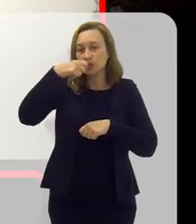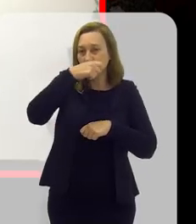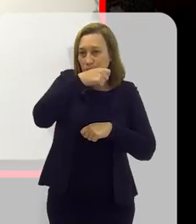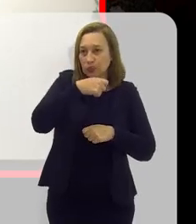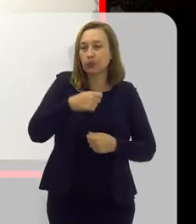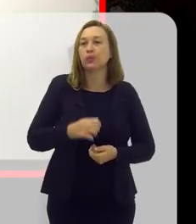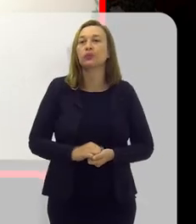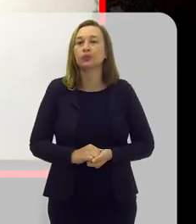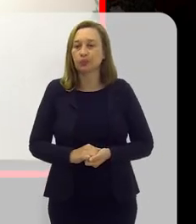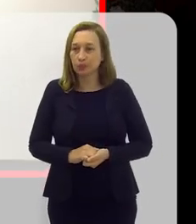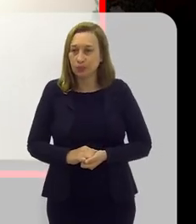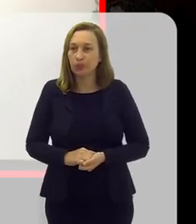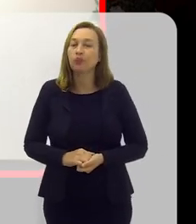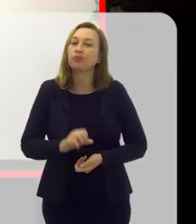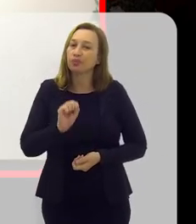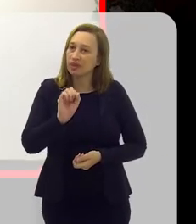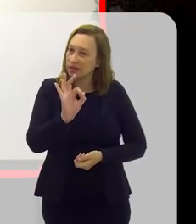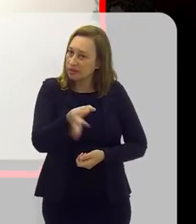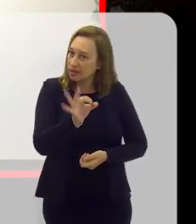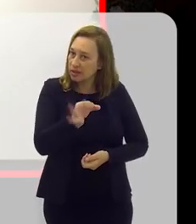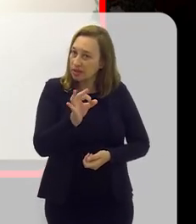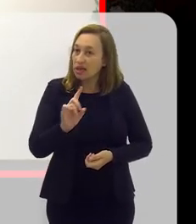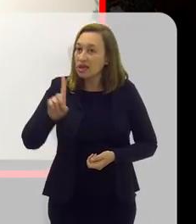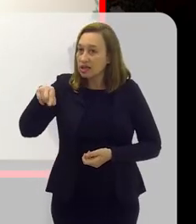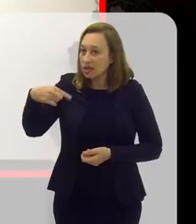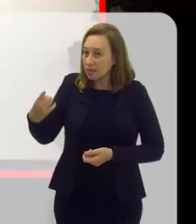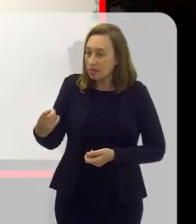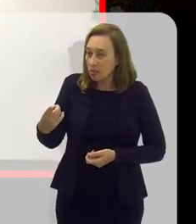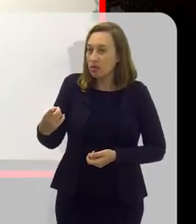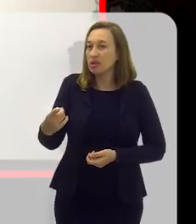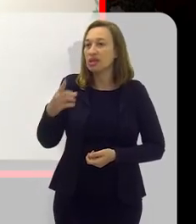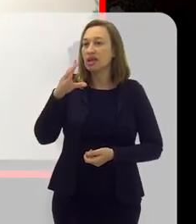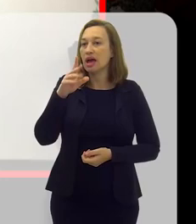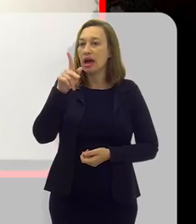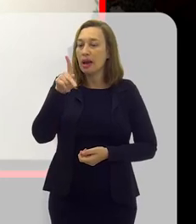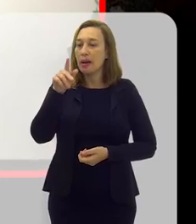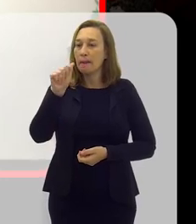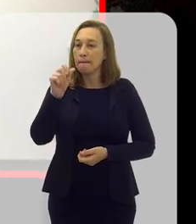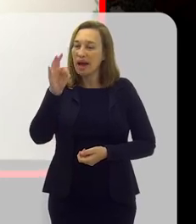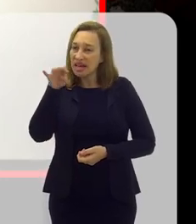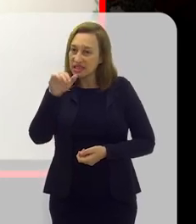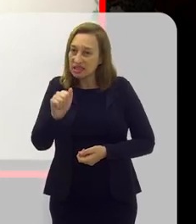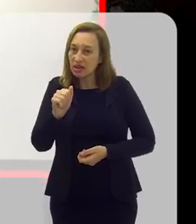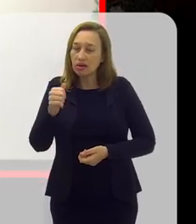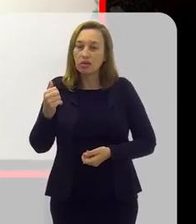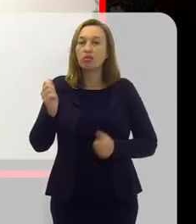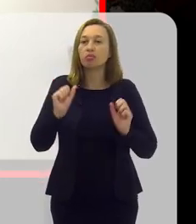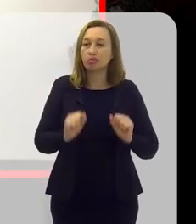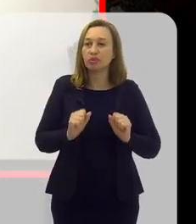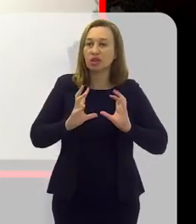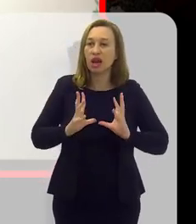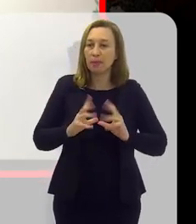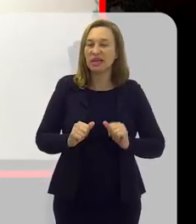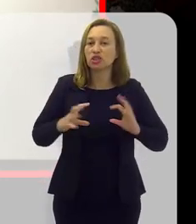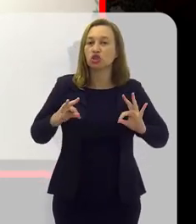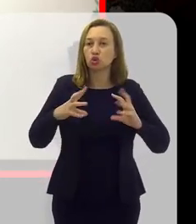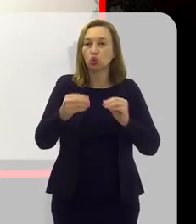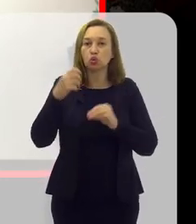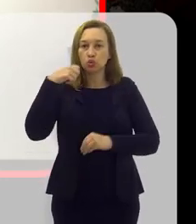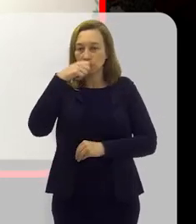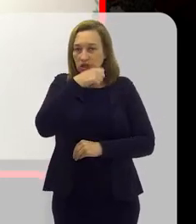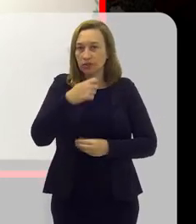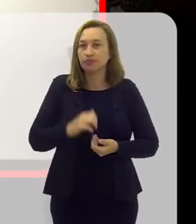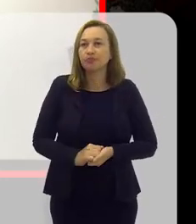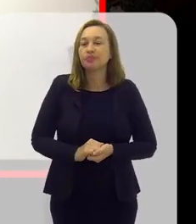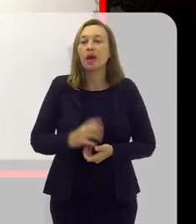dentes. As principais, os maiores sujeiros e depois... E depois a pasta poder chegar ali em todas as facas do dente.